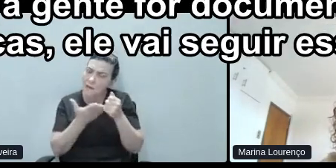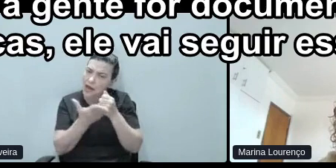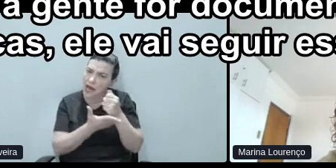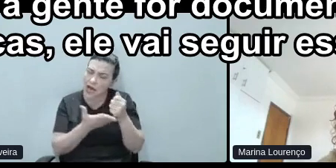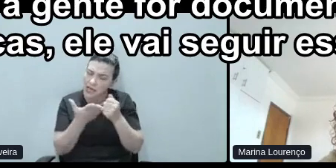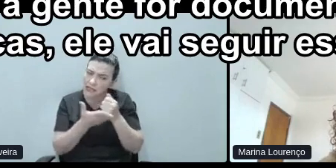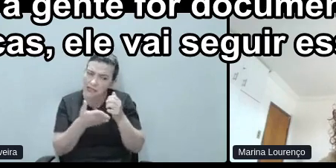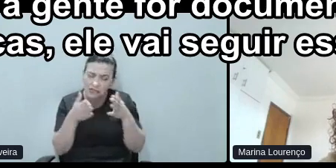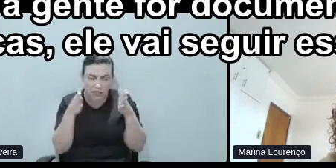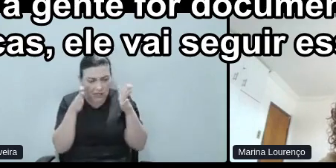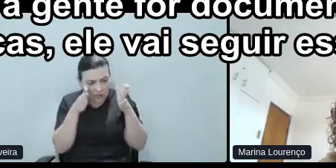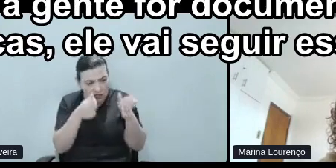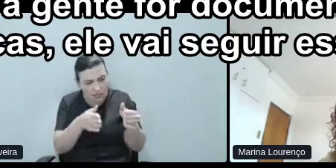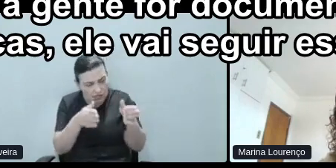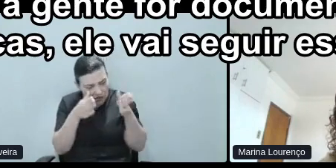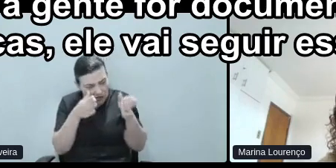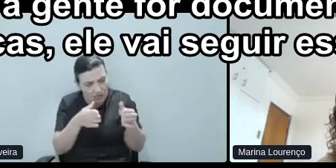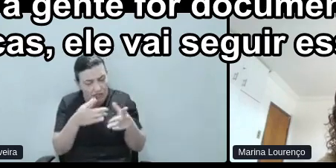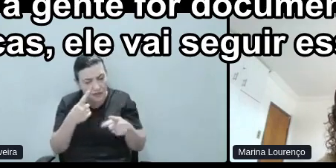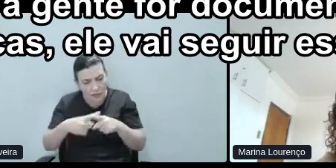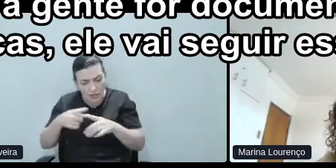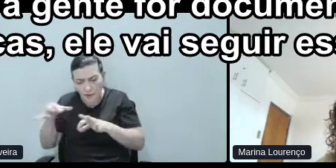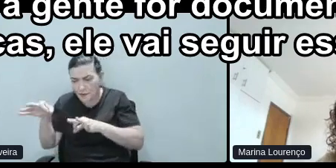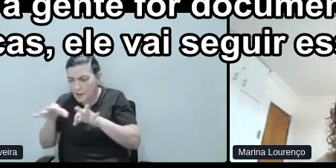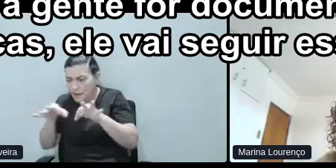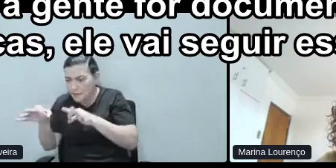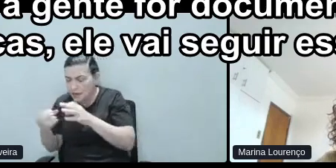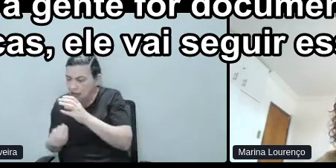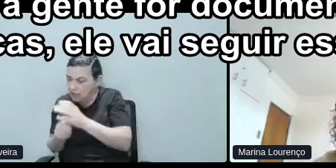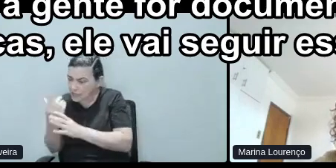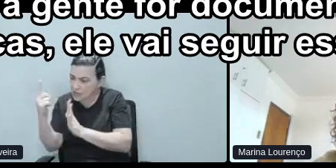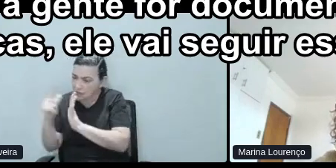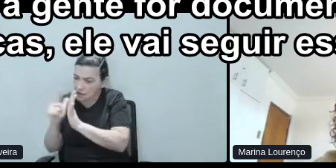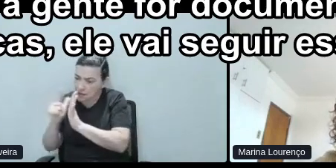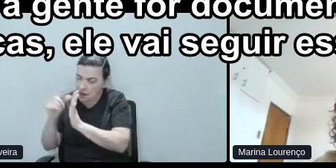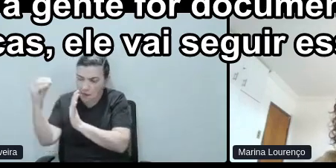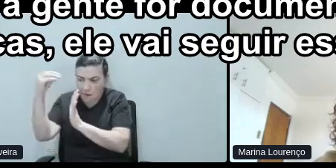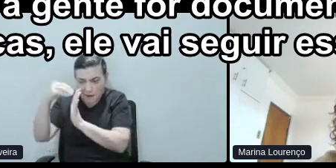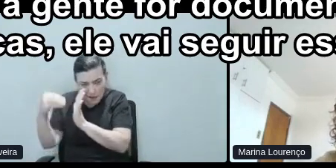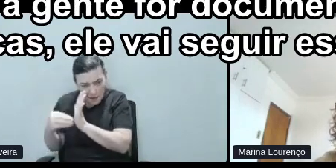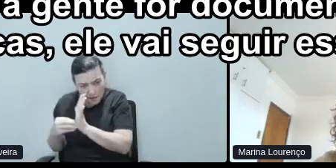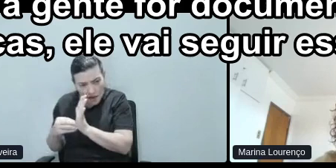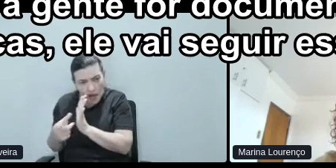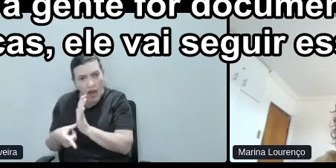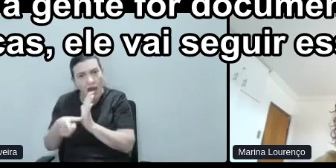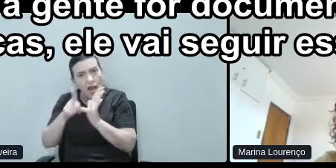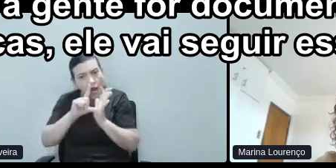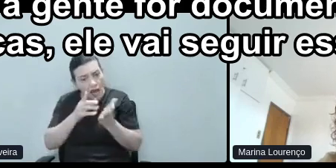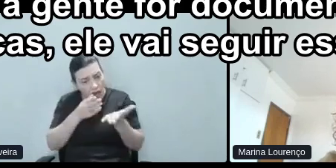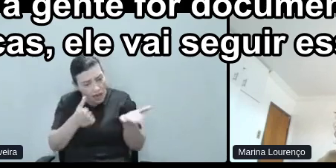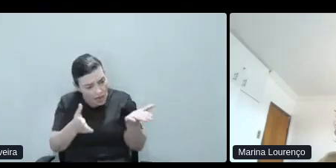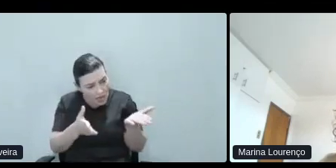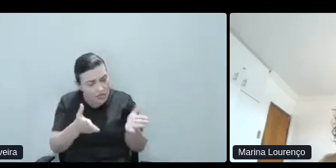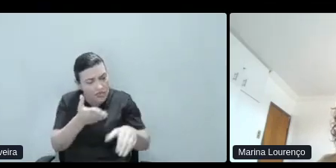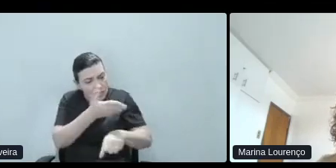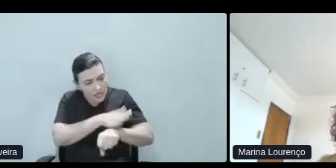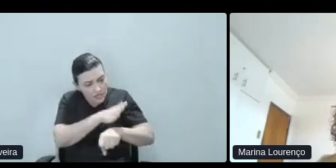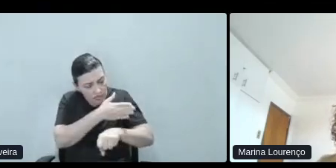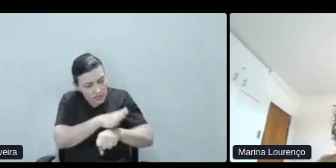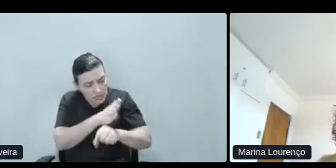entregas, o que a gente for documentar, seja tudo nessas melhores práticas, a seguir essas melhores práticas.